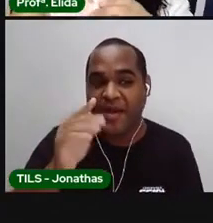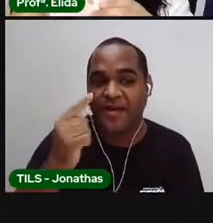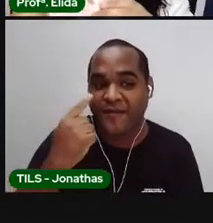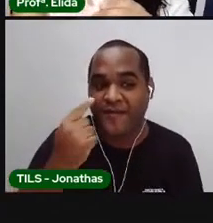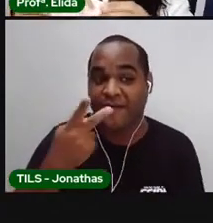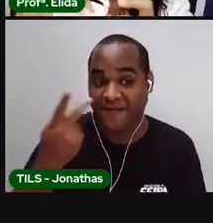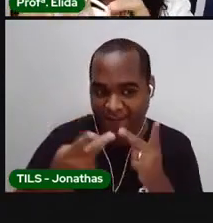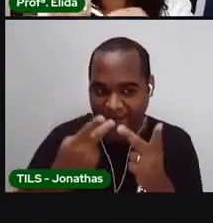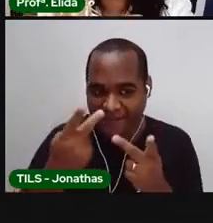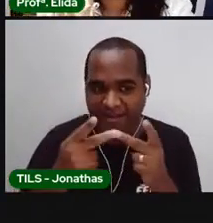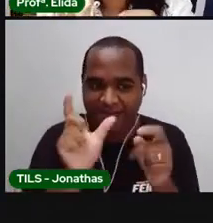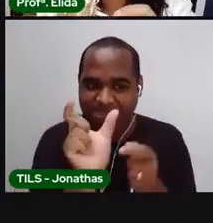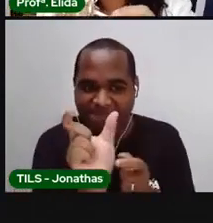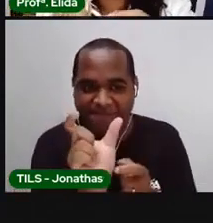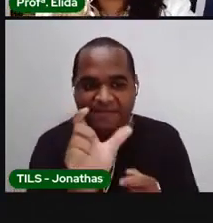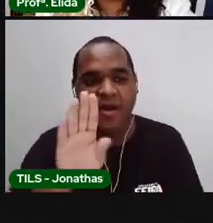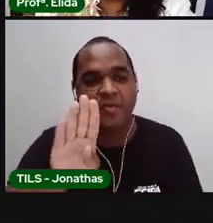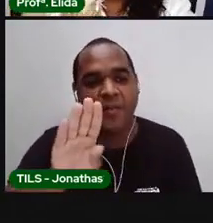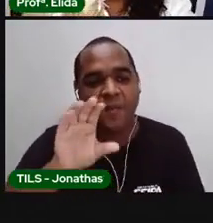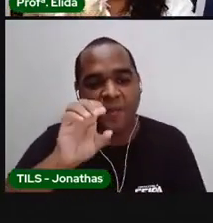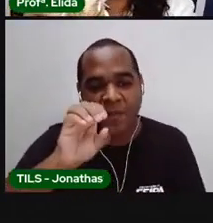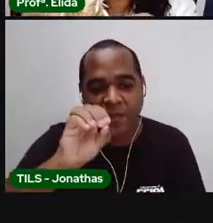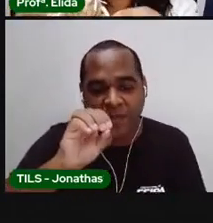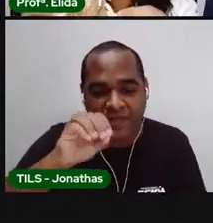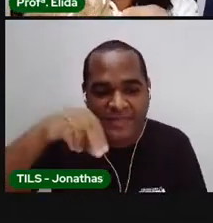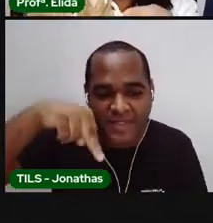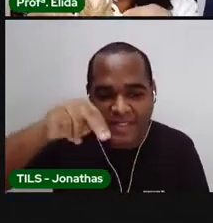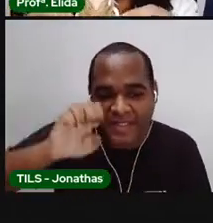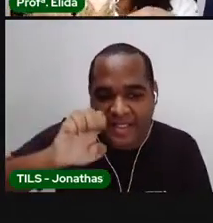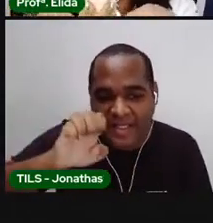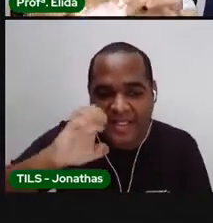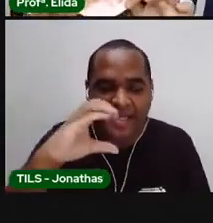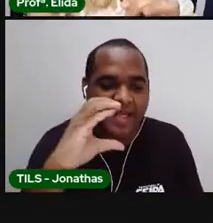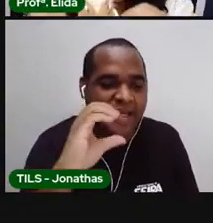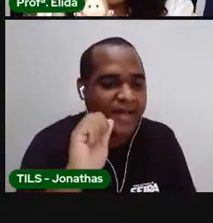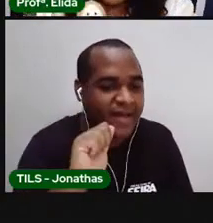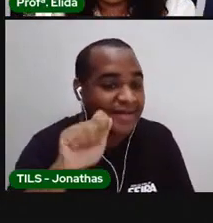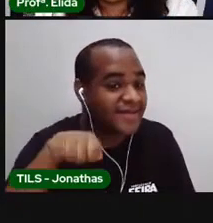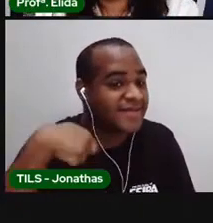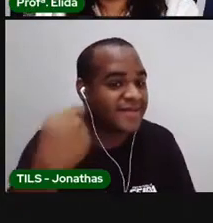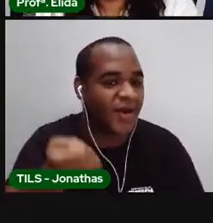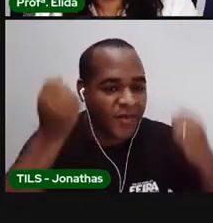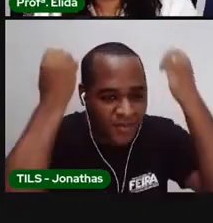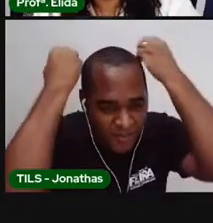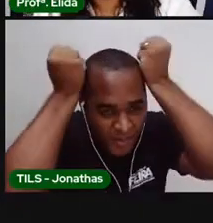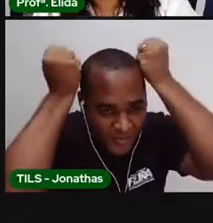falar direitinho a palavra? Bó-ne-ca.